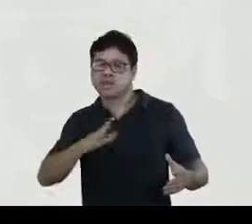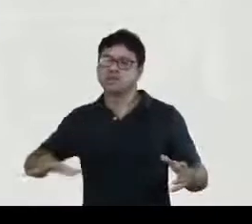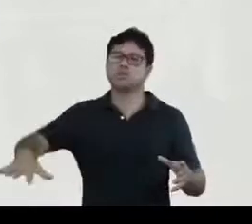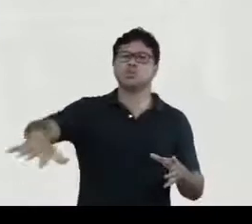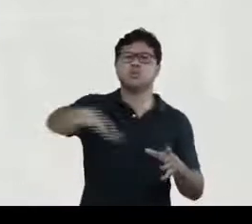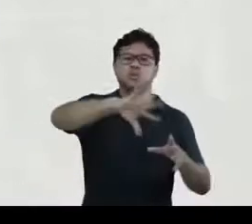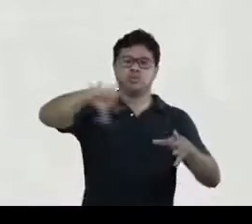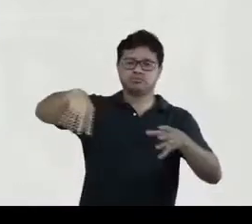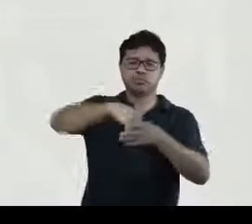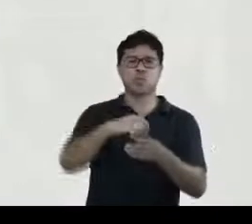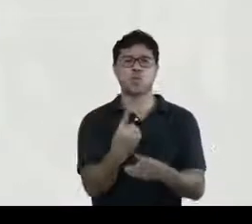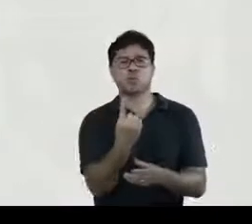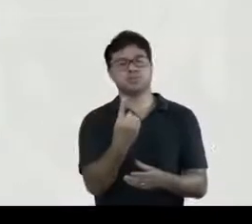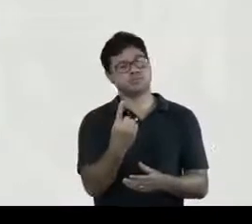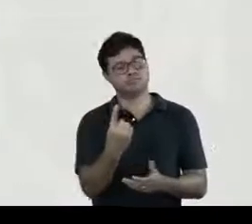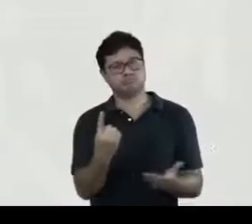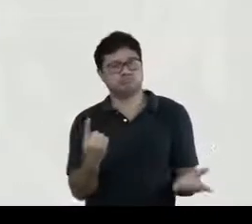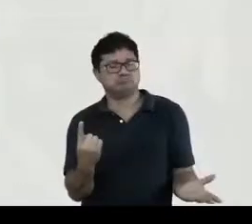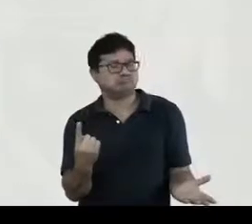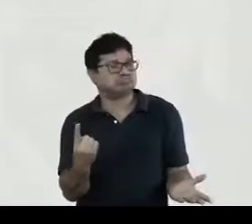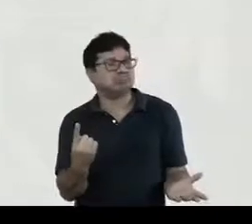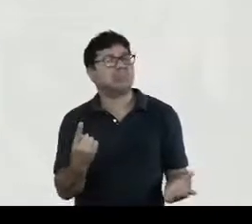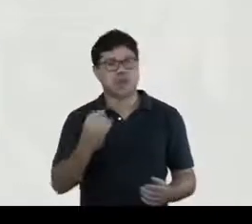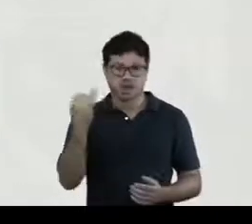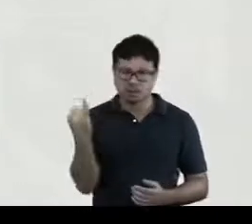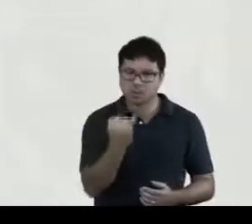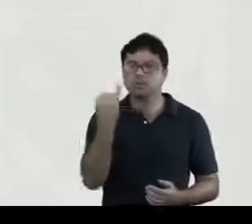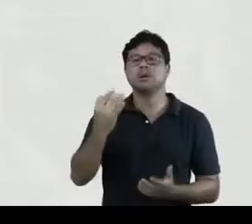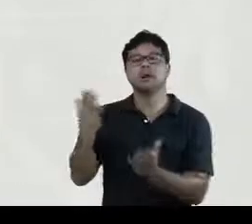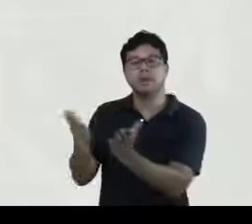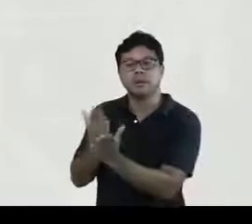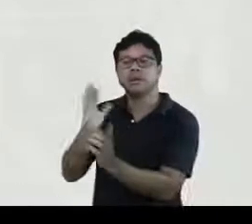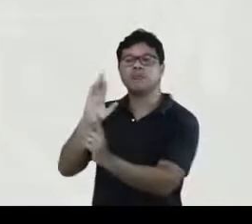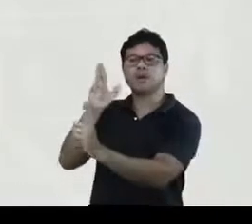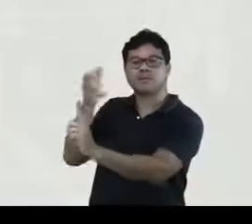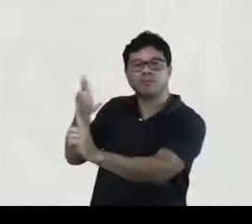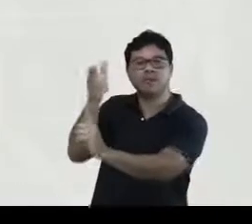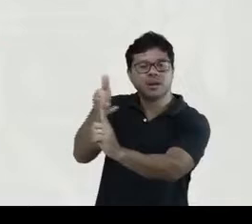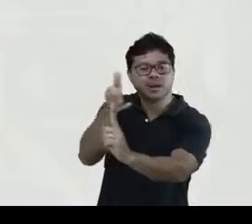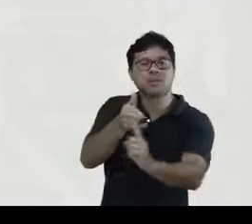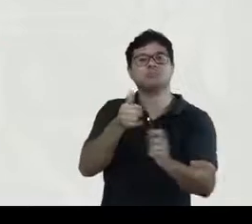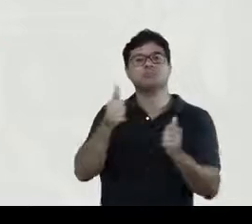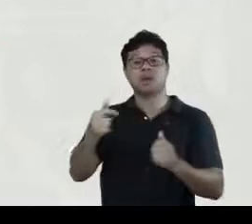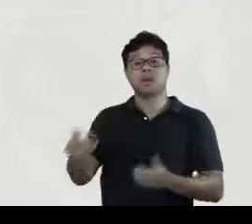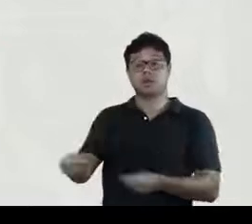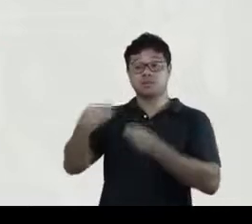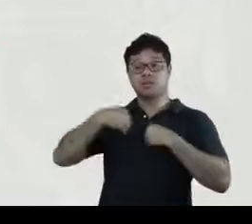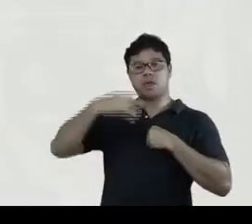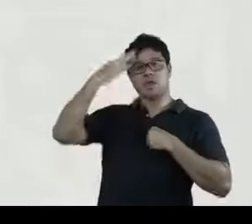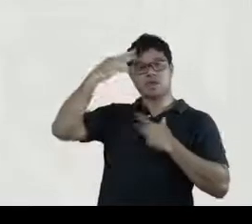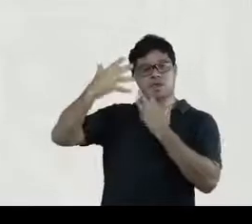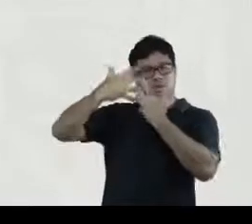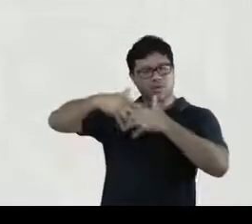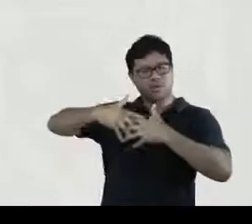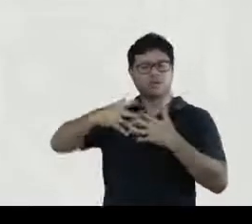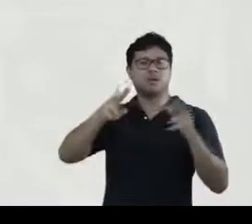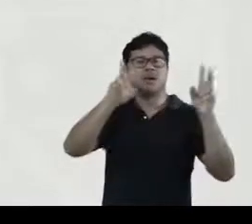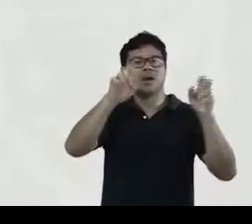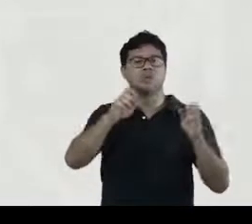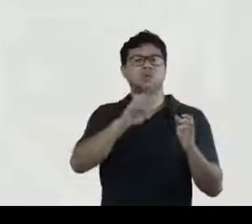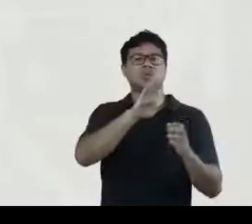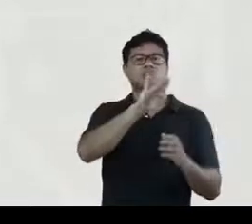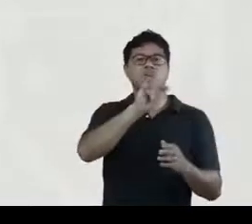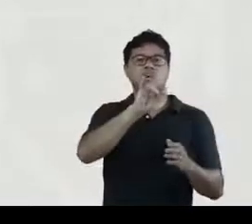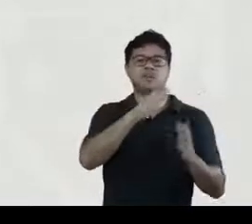aspectos então eu acho que são importantes obras de referência que nos ajudam a pensar por exemplo a questão das